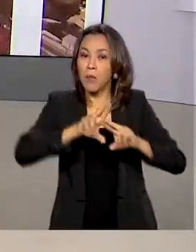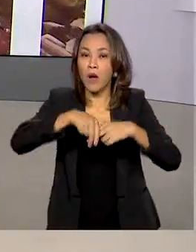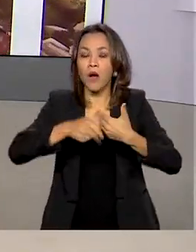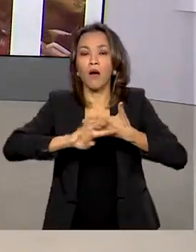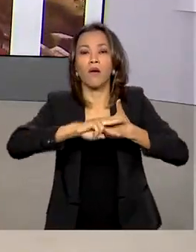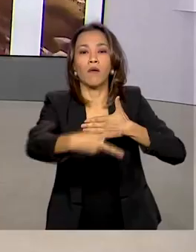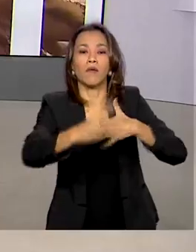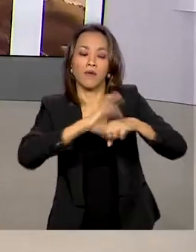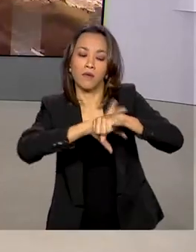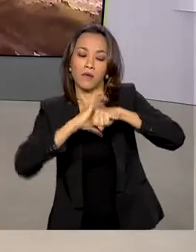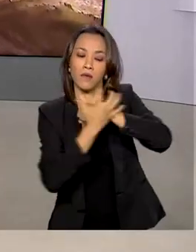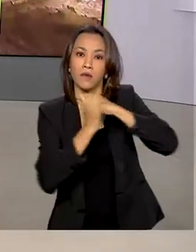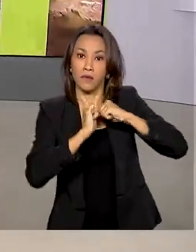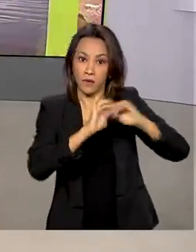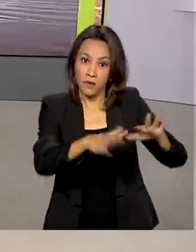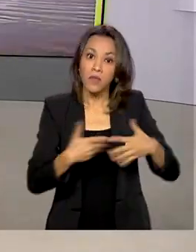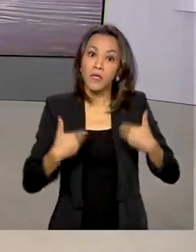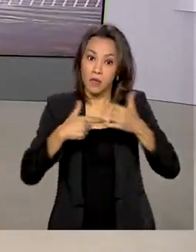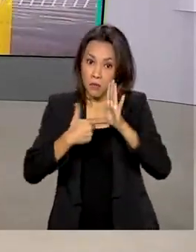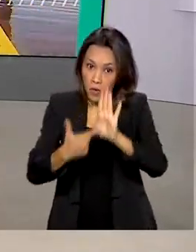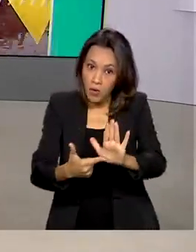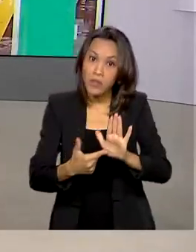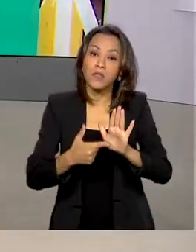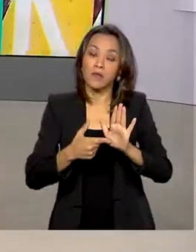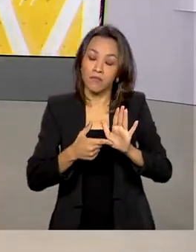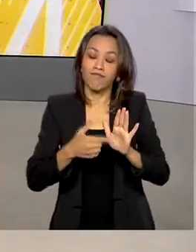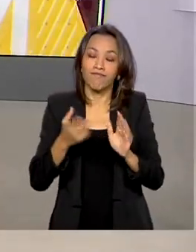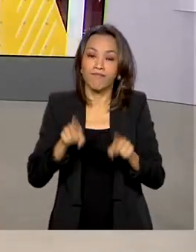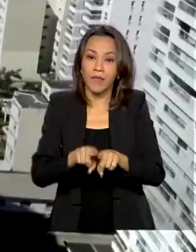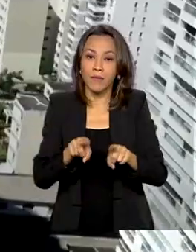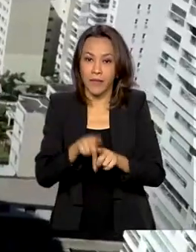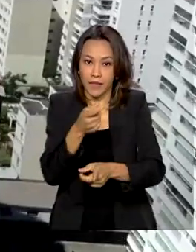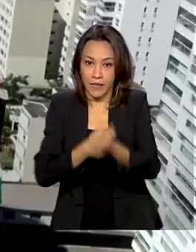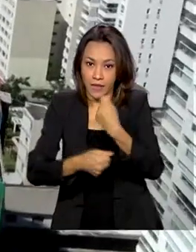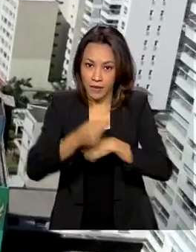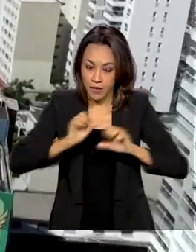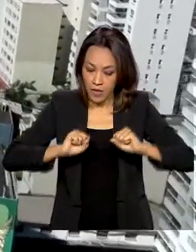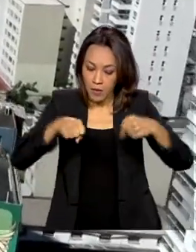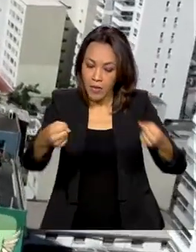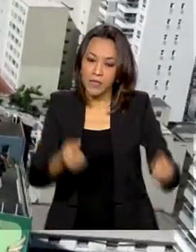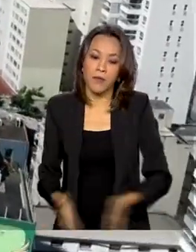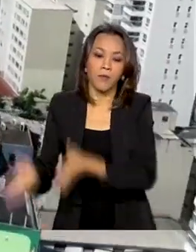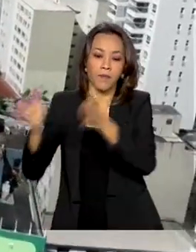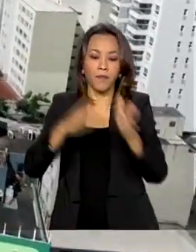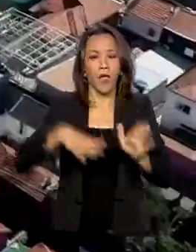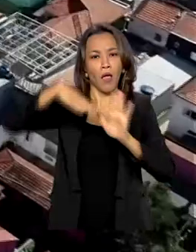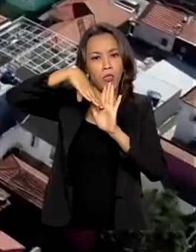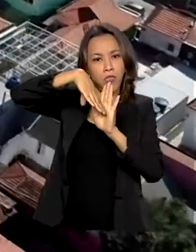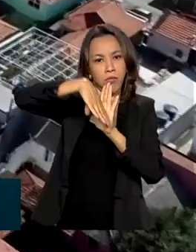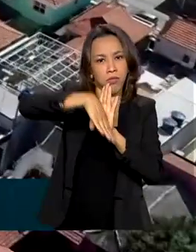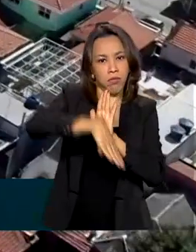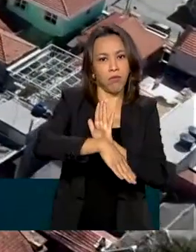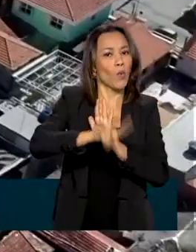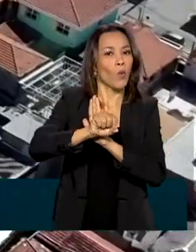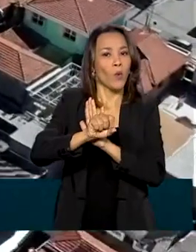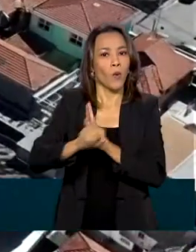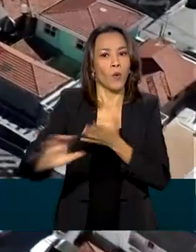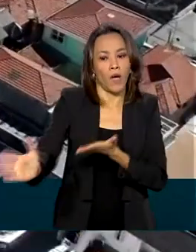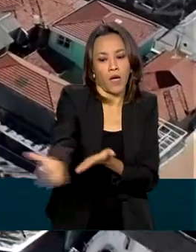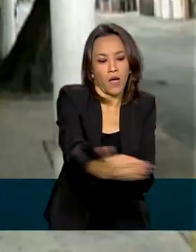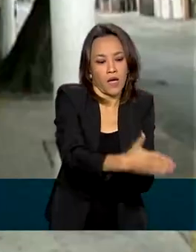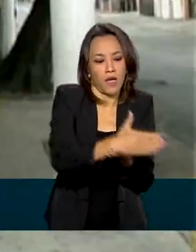O ministro ainda mostra a recuperação da economia brasileira. A queda da arrecadação de impostos em